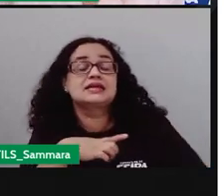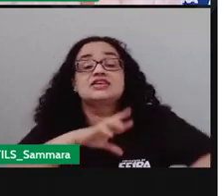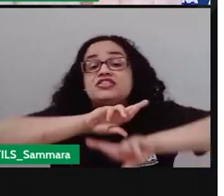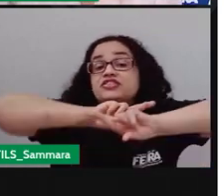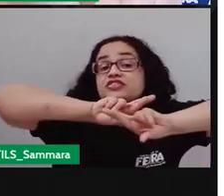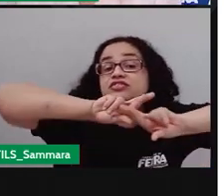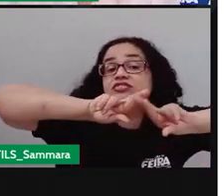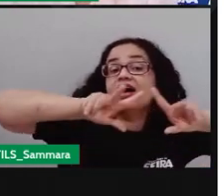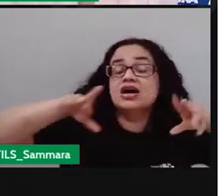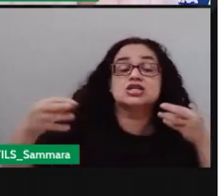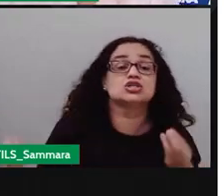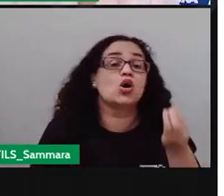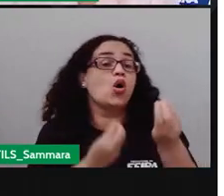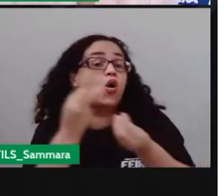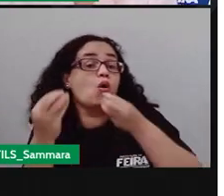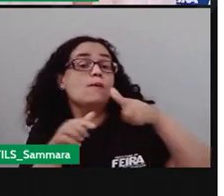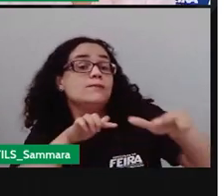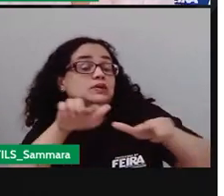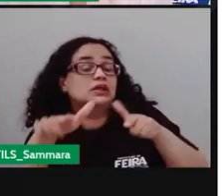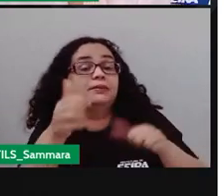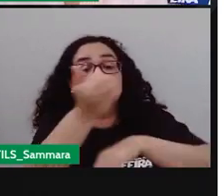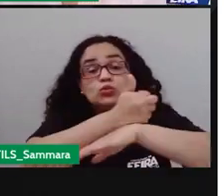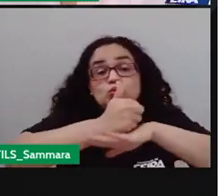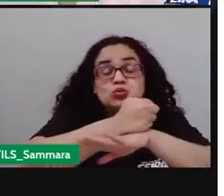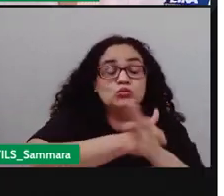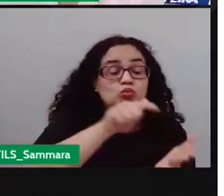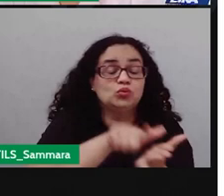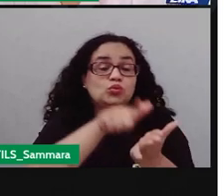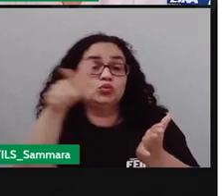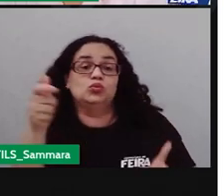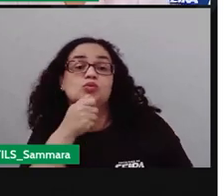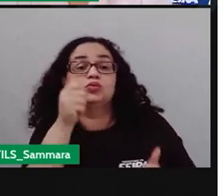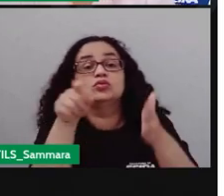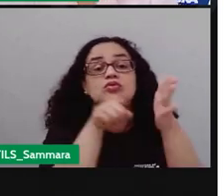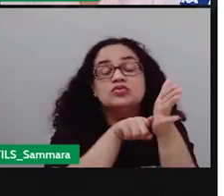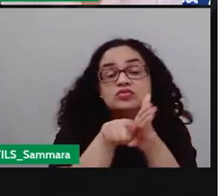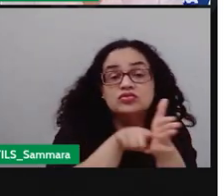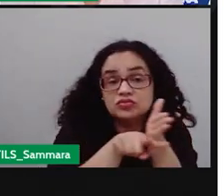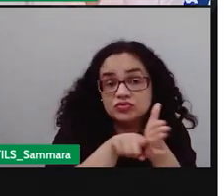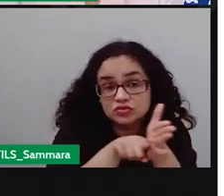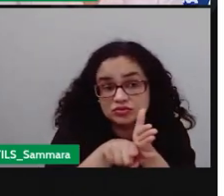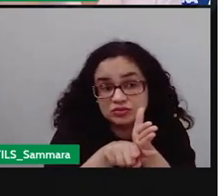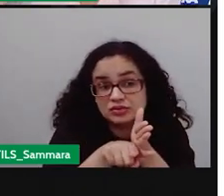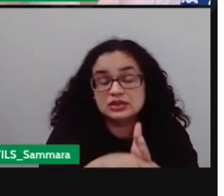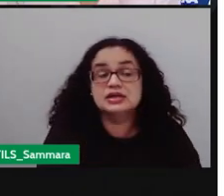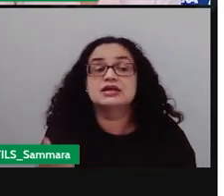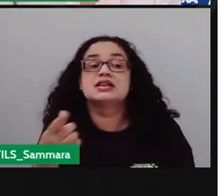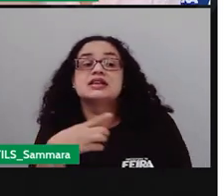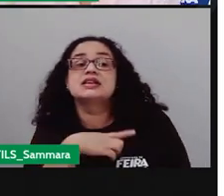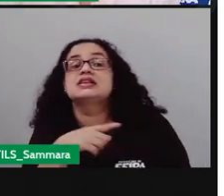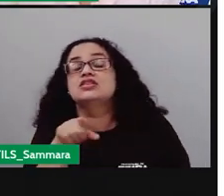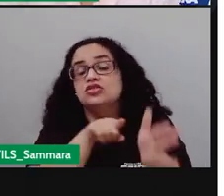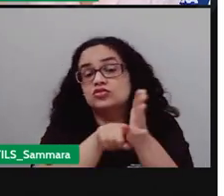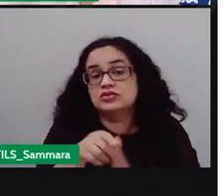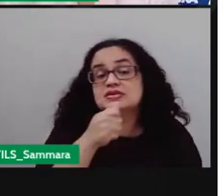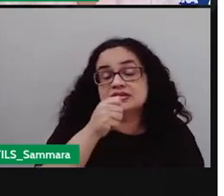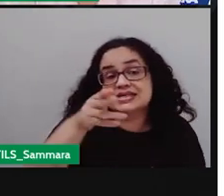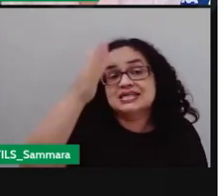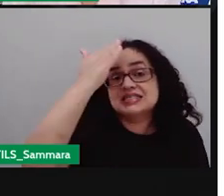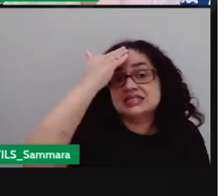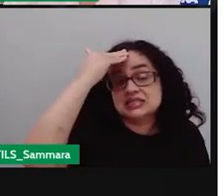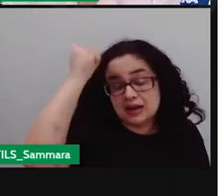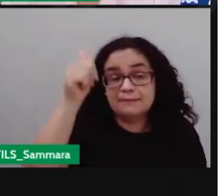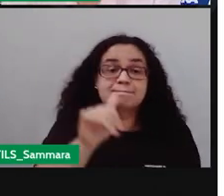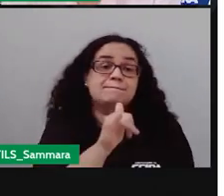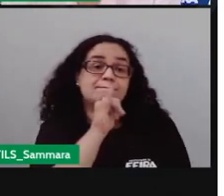Várias maneiras de se trabalhar com jornalismo, jornalismo investigativo, por exemplo, né, que aí você vai investigar para saber se aquela